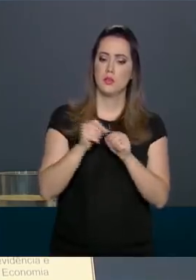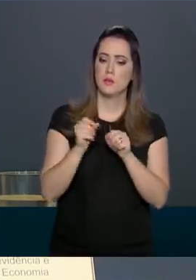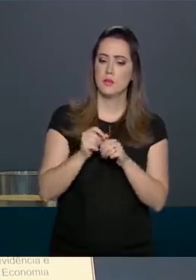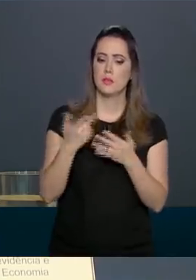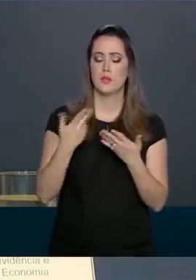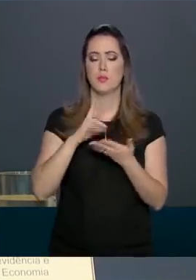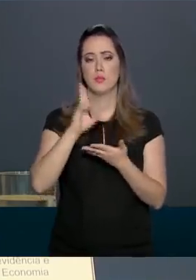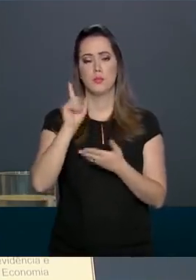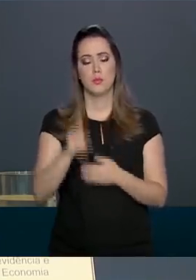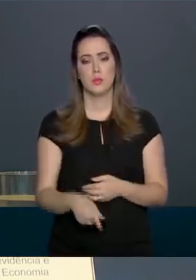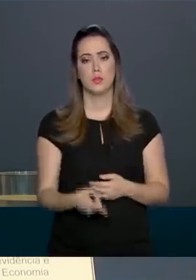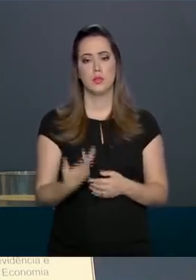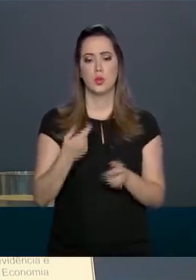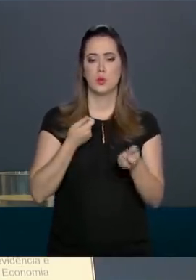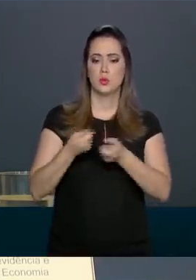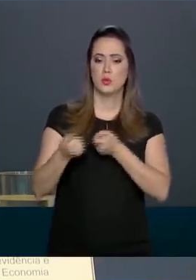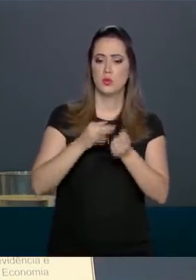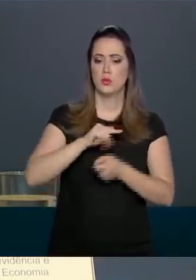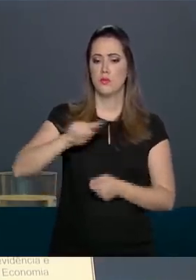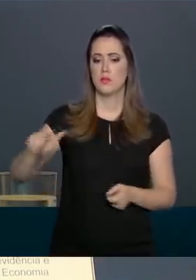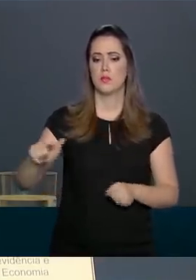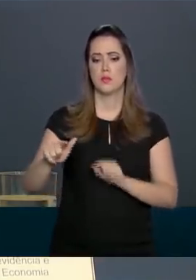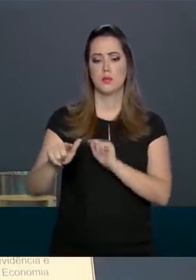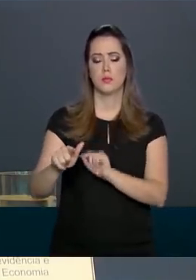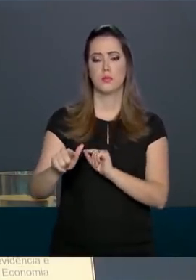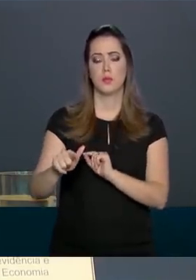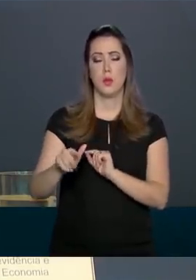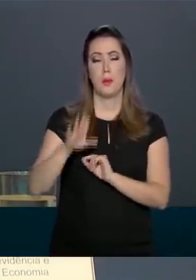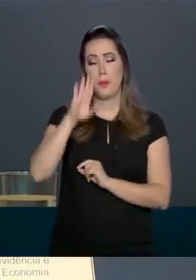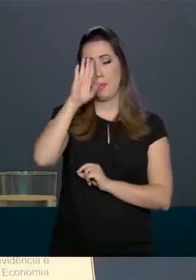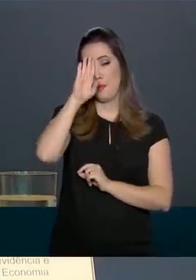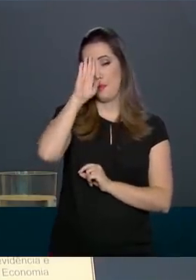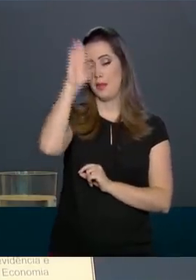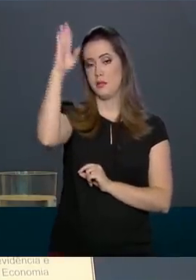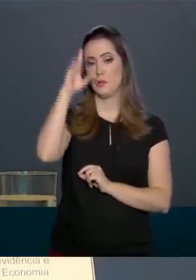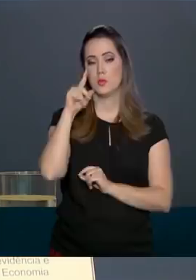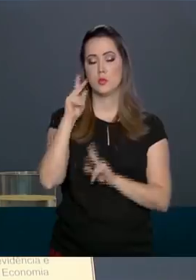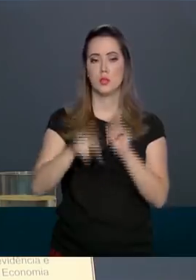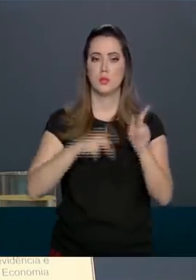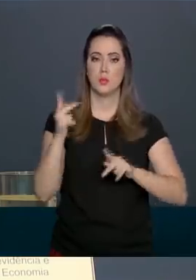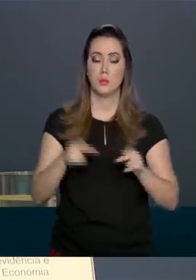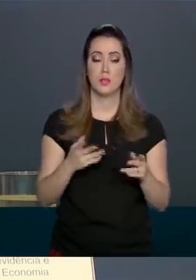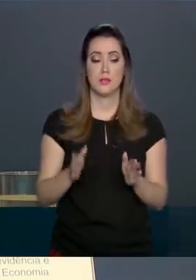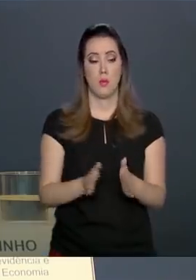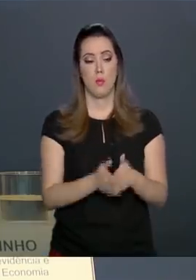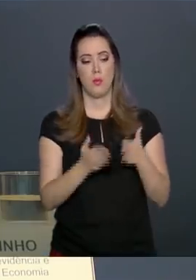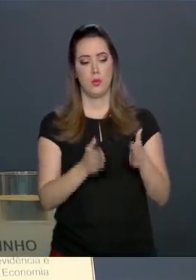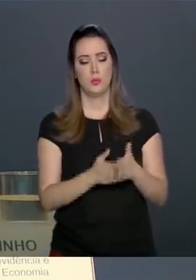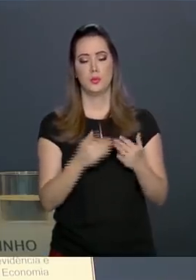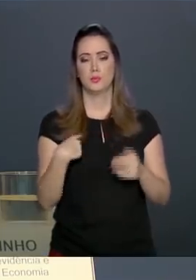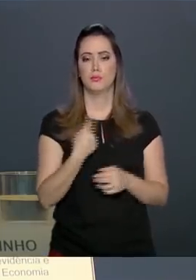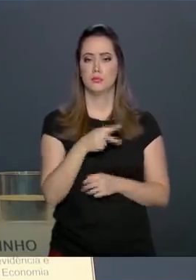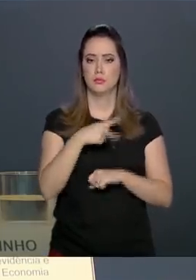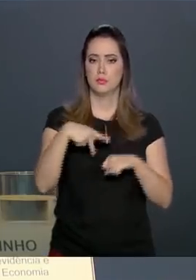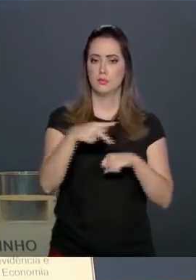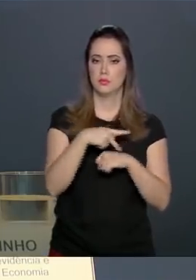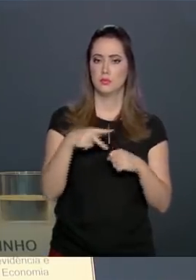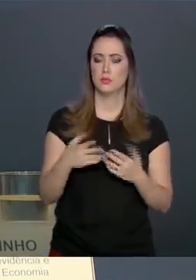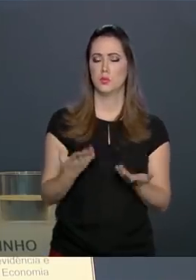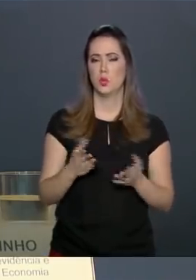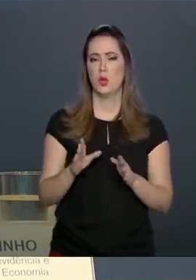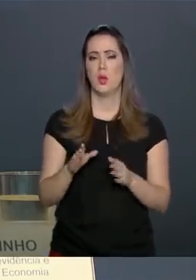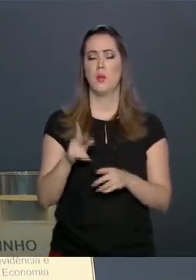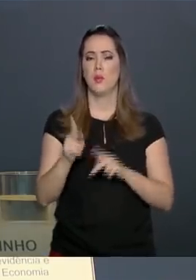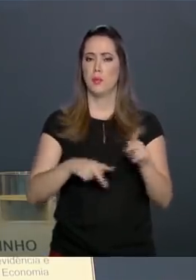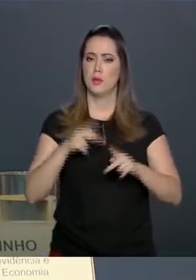esse ajuste fiscal, principalmente para que a população mais pobre do nosso país, a população